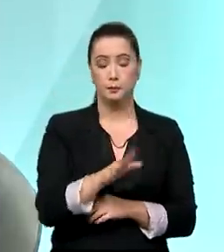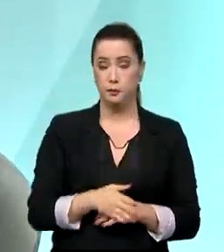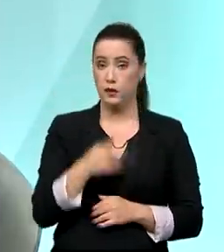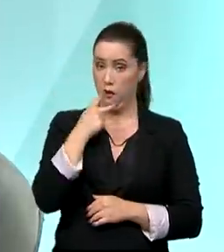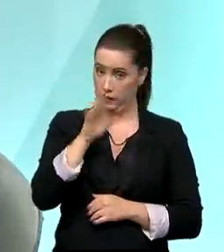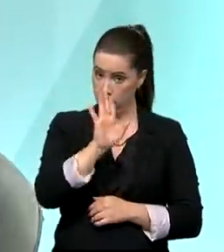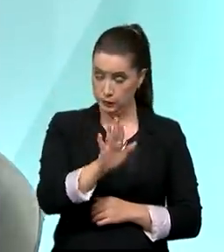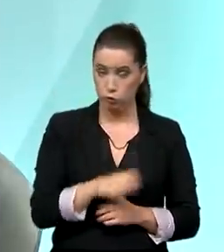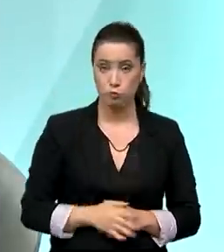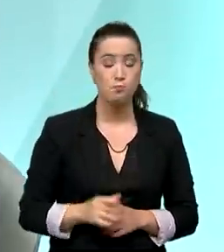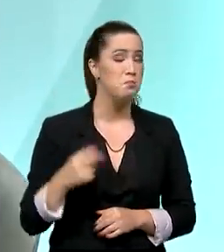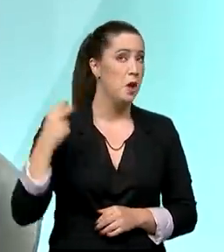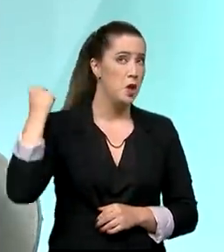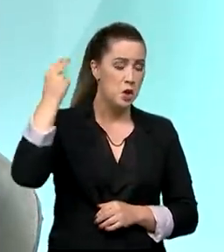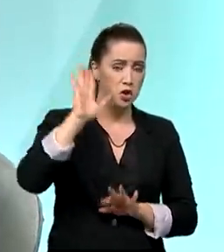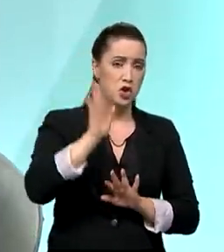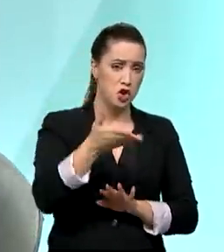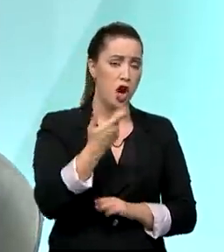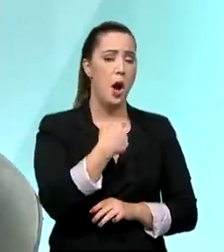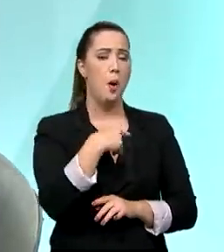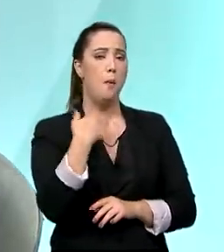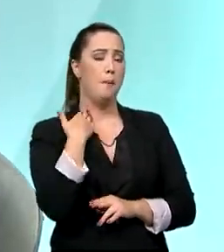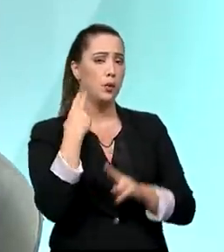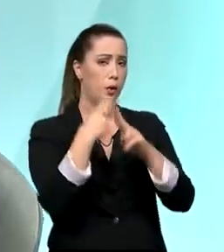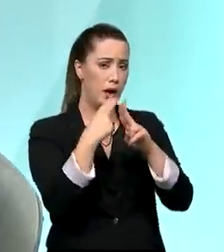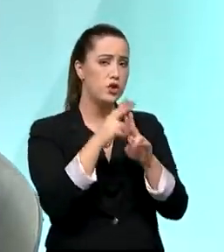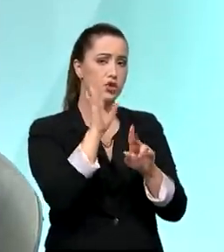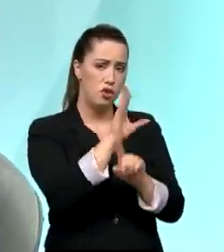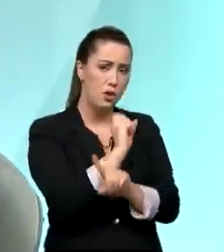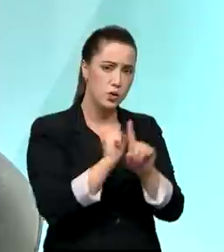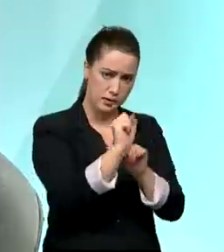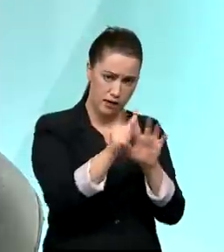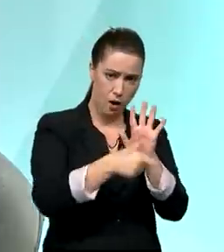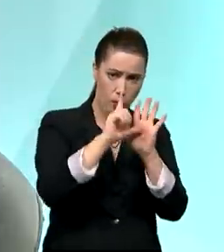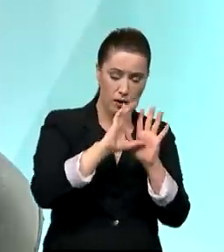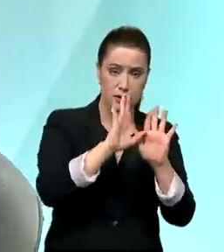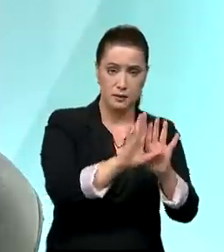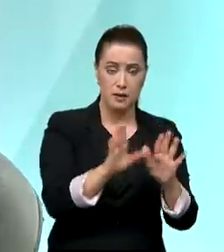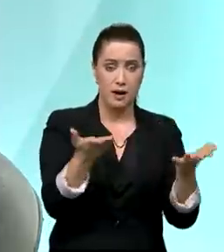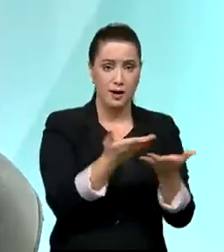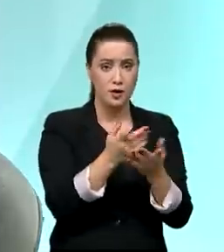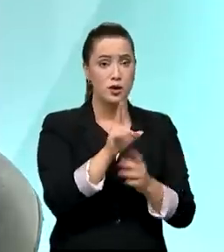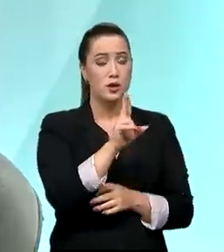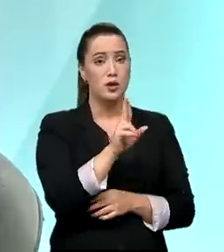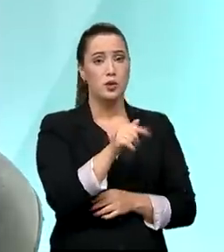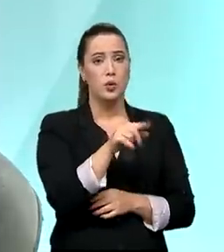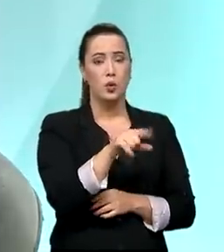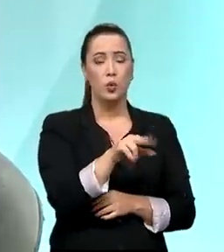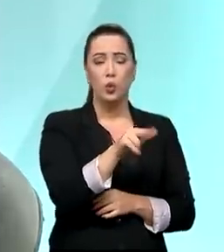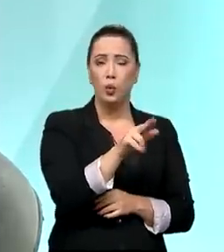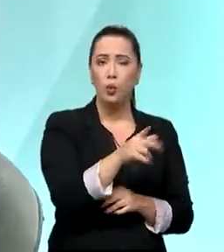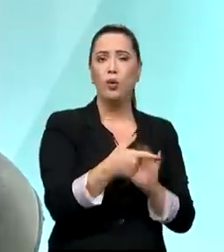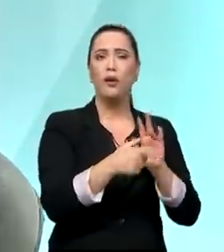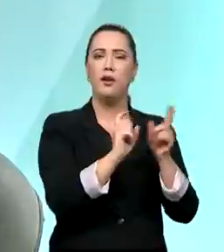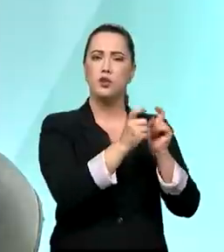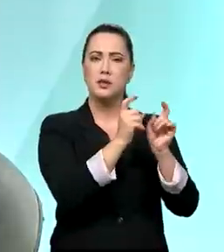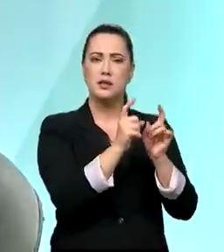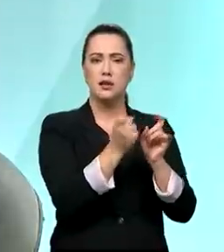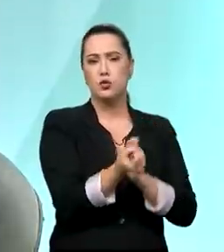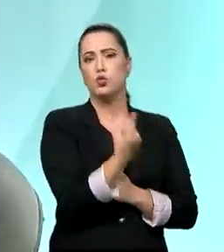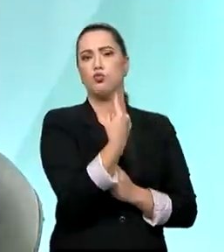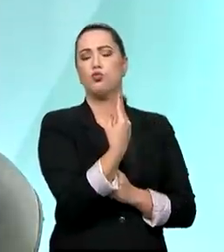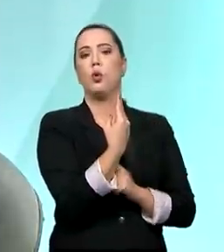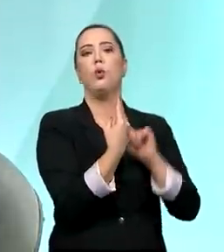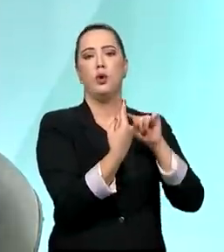única. Com o presidente Bolsonaro e o ministro Paulo Guedes, eu sempre tive independência e pude escolher as